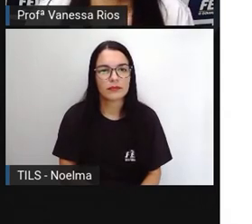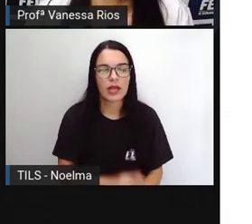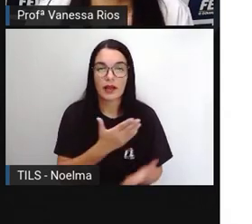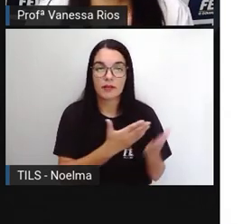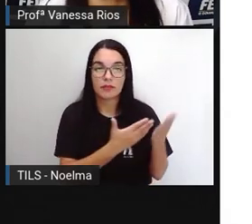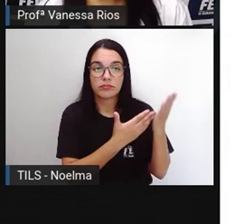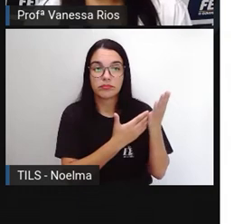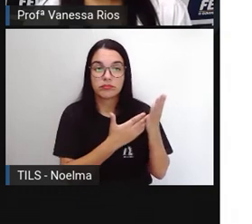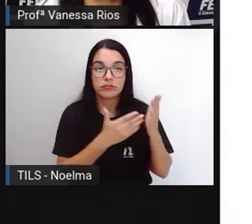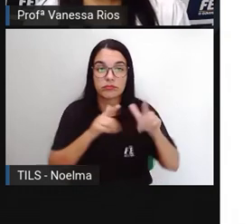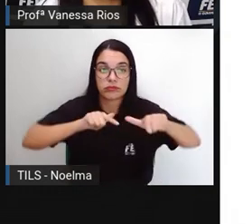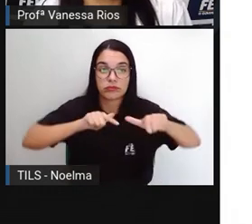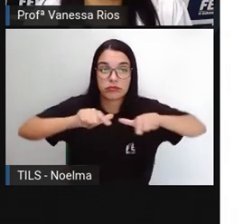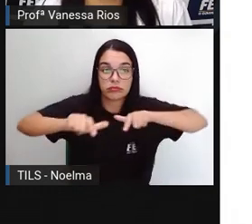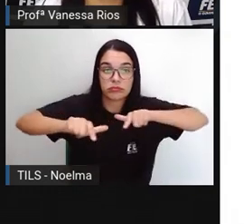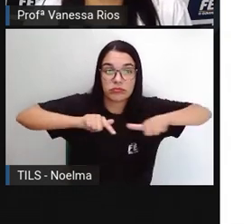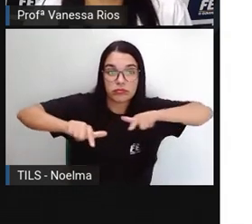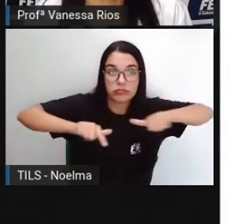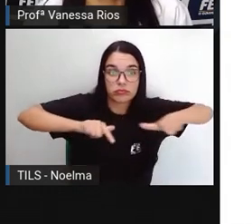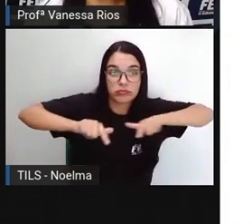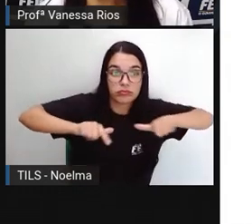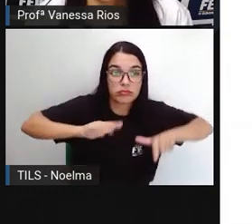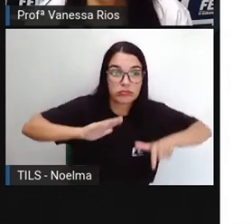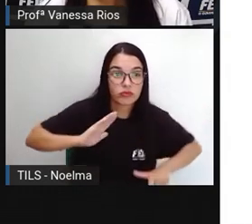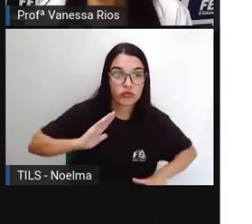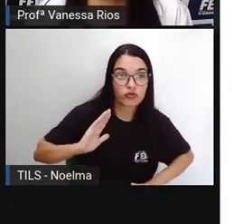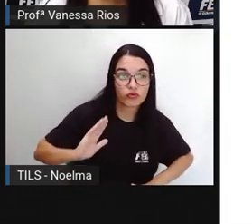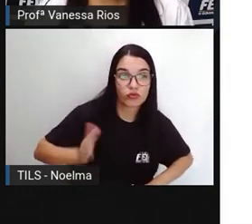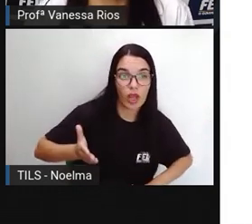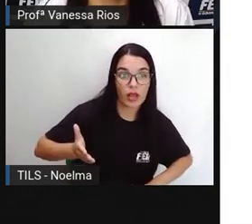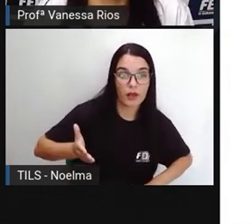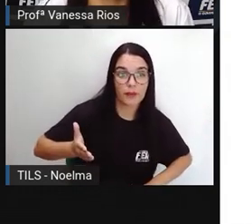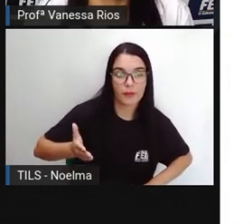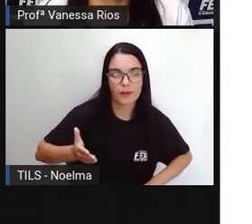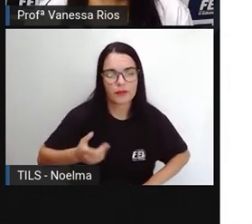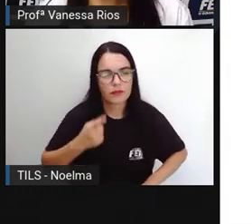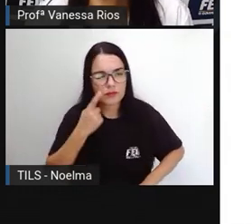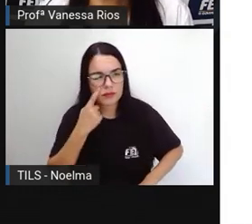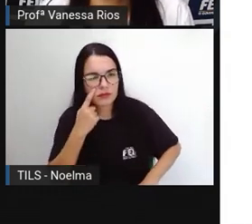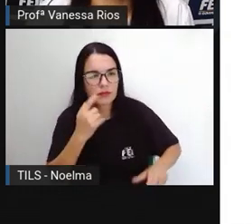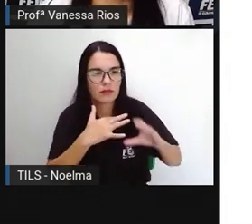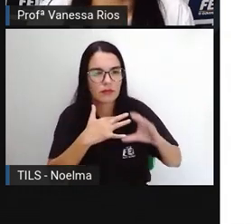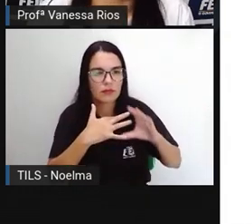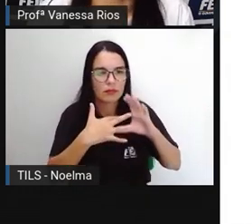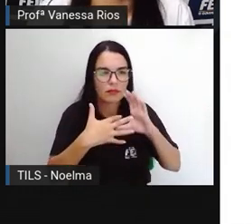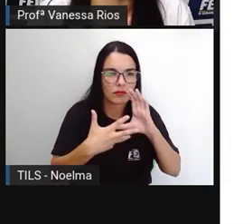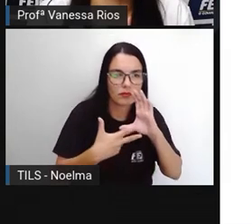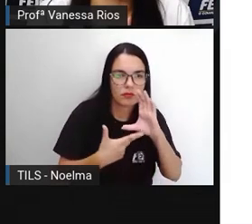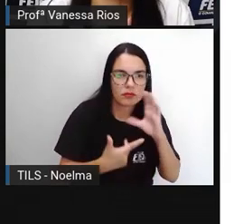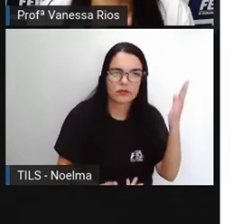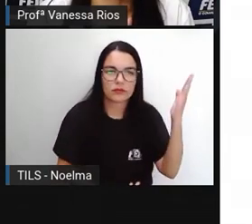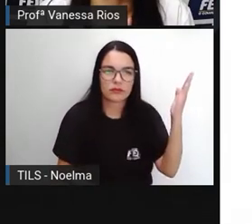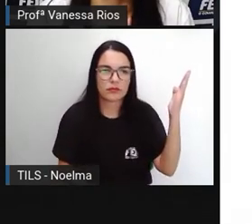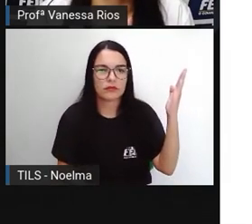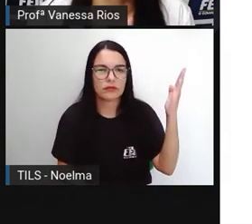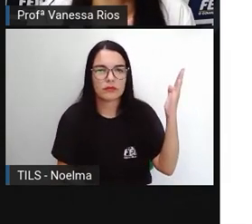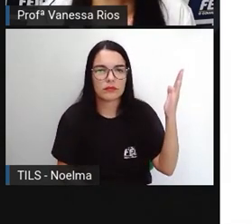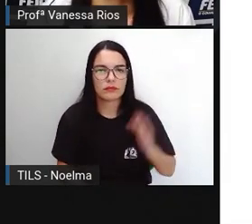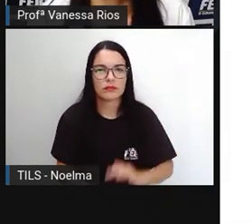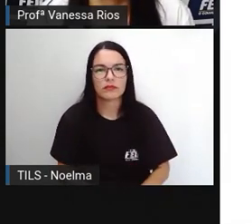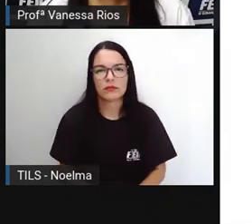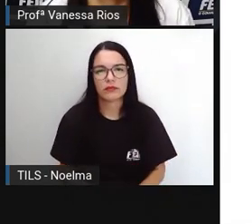gente pode observar em relação às características, né? Às variações que estudamos sobre os verbos. Trabalhou.